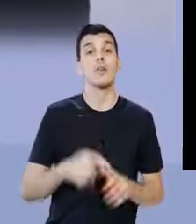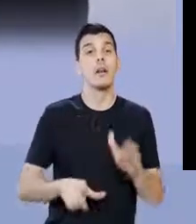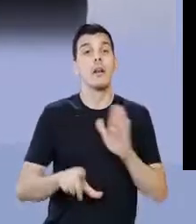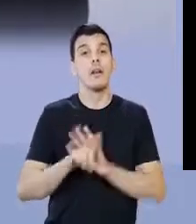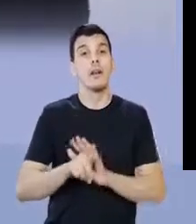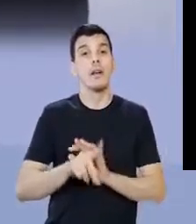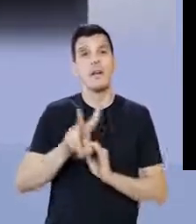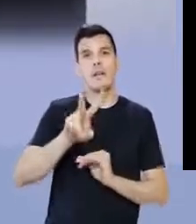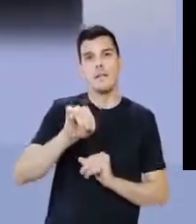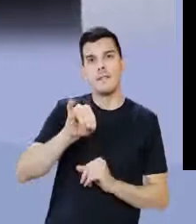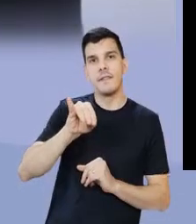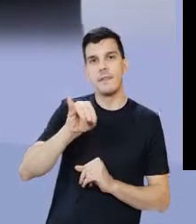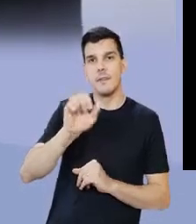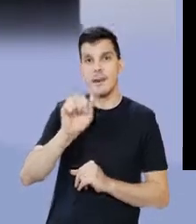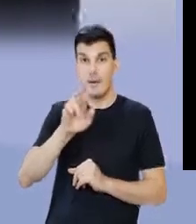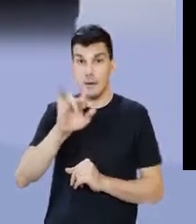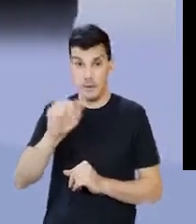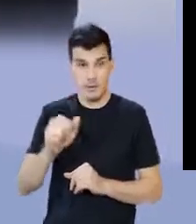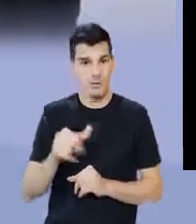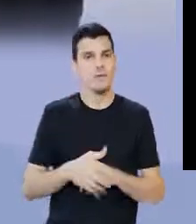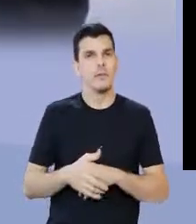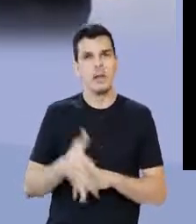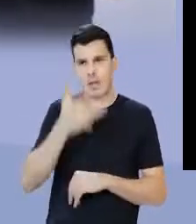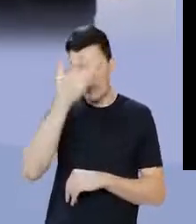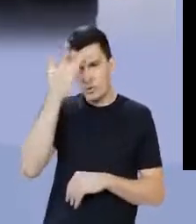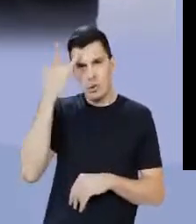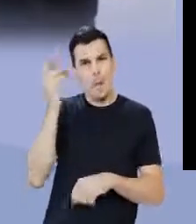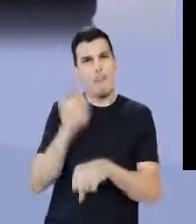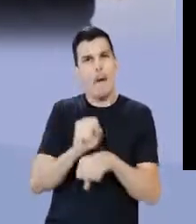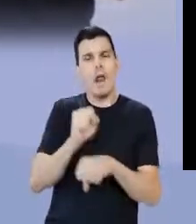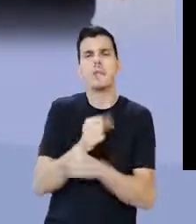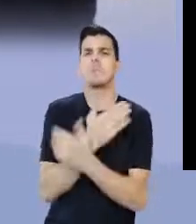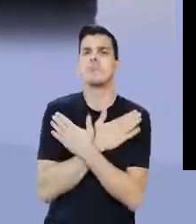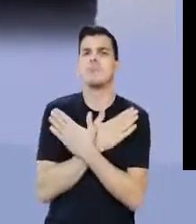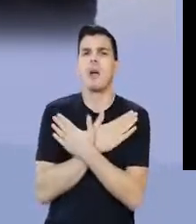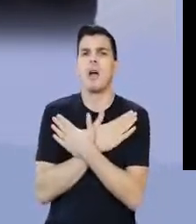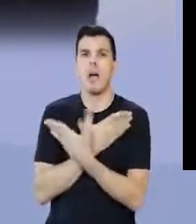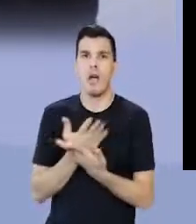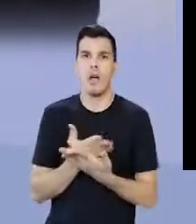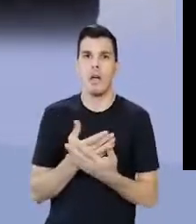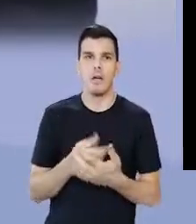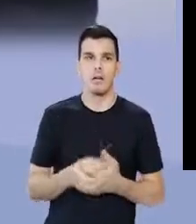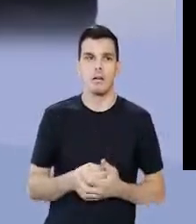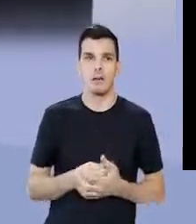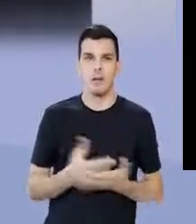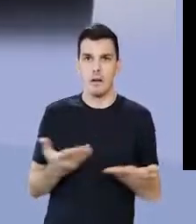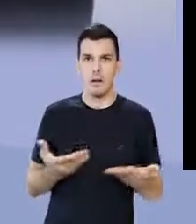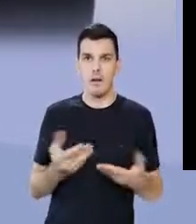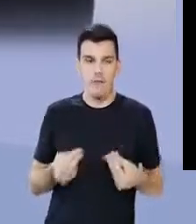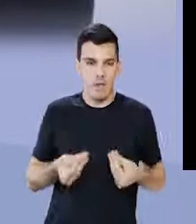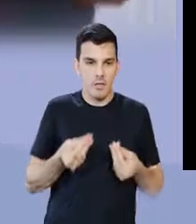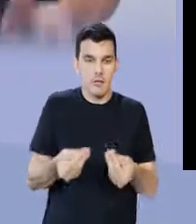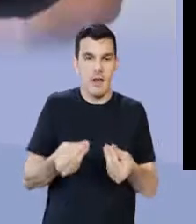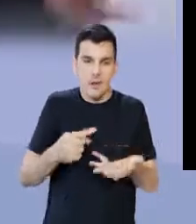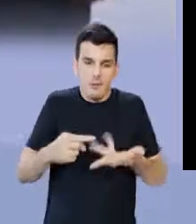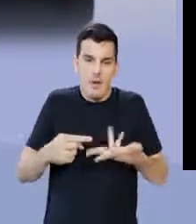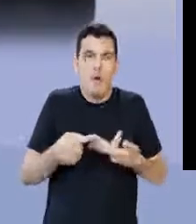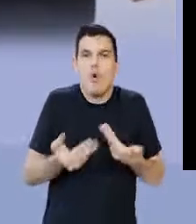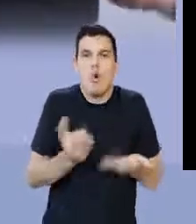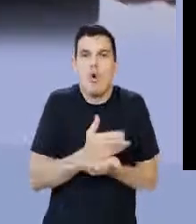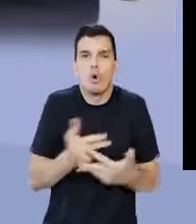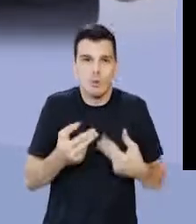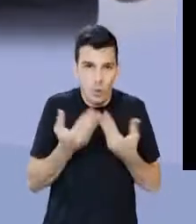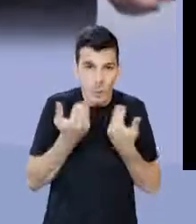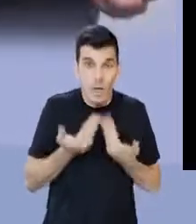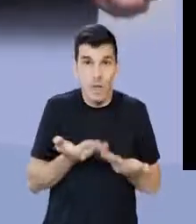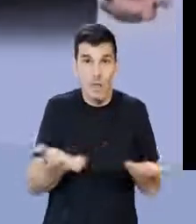a chamada lei viária. Vão pegar as pessoas que estão paradas, desempregadas, lá do nada, e consumam estradas e vão dar algumas